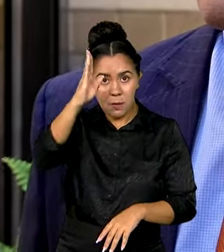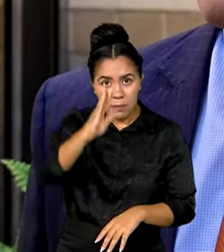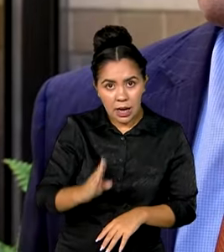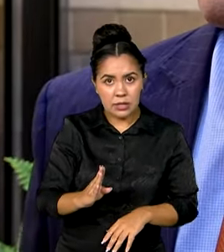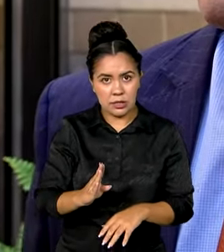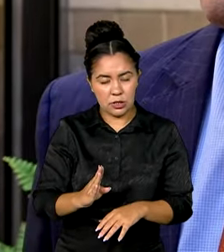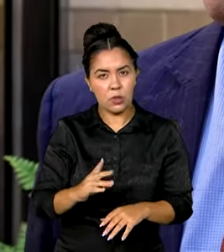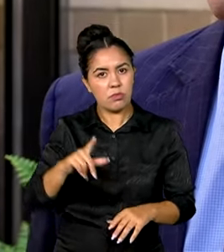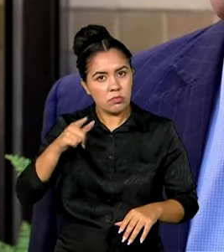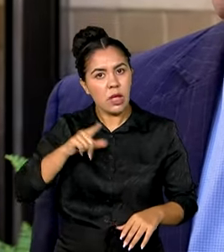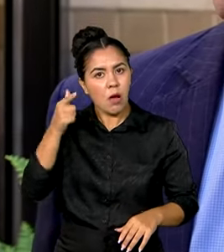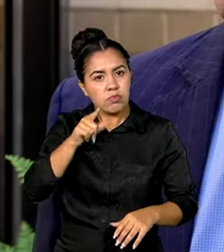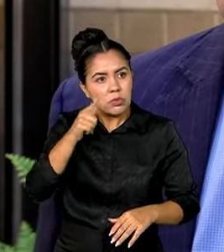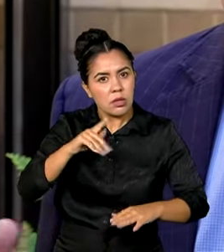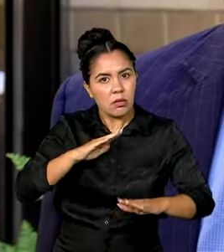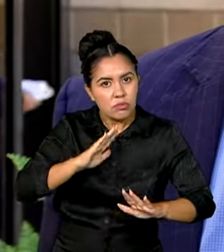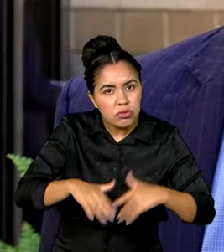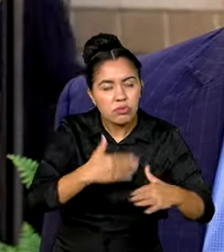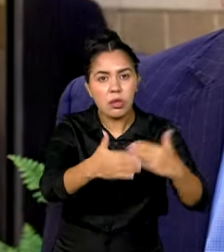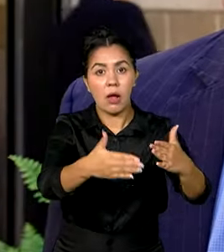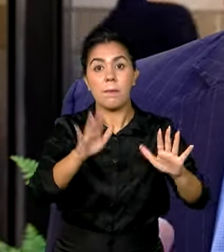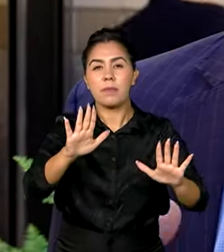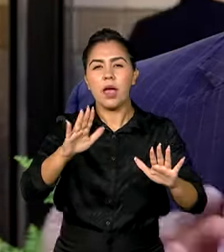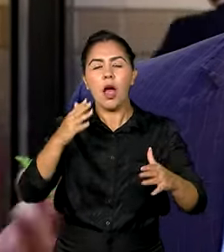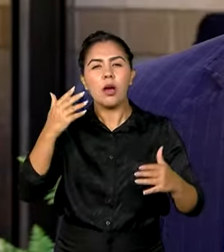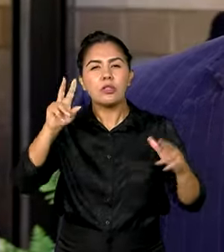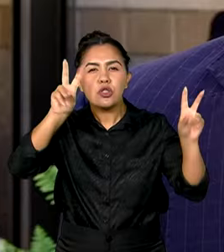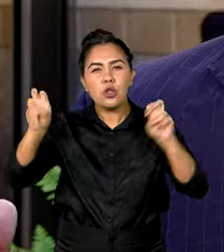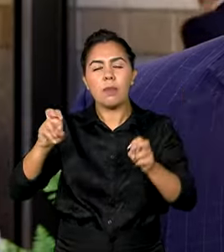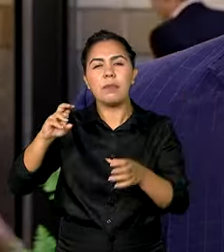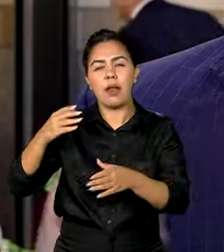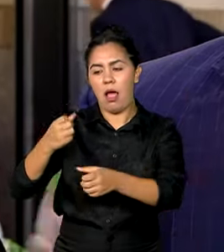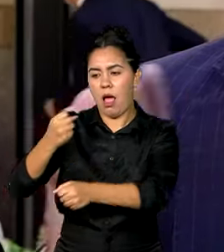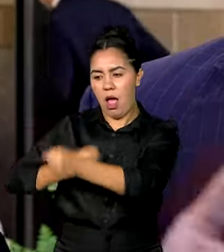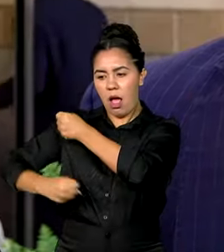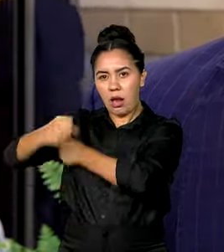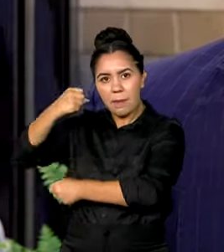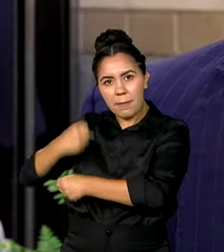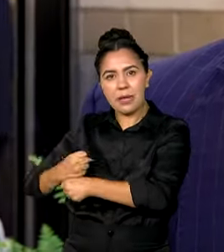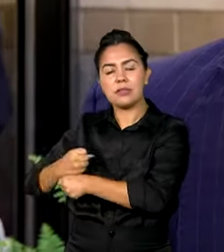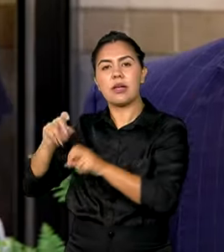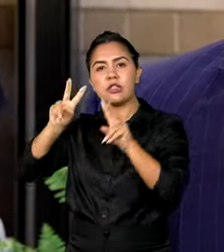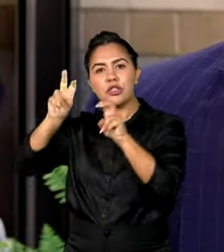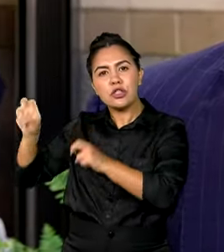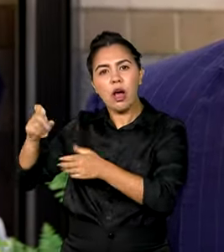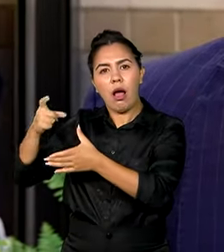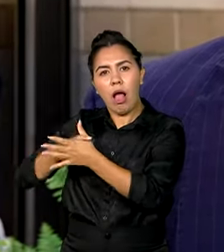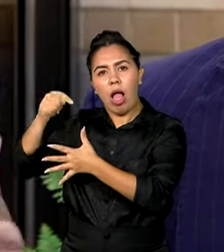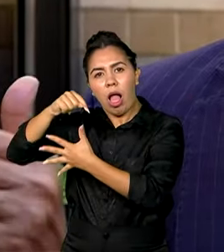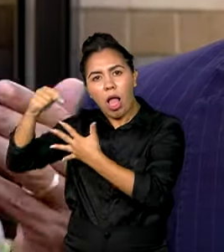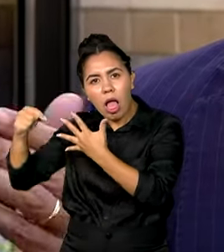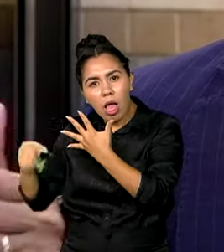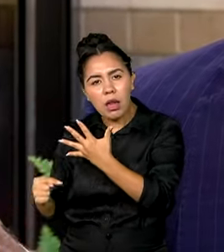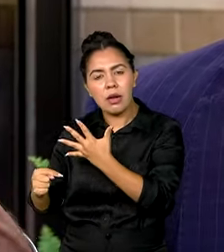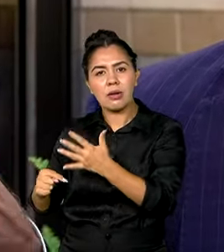fiscal. O déficit do ano passado, em função do pagamento do calote do governo anterior,